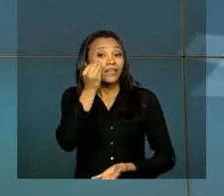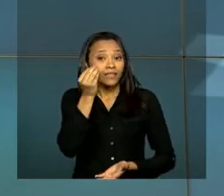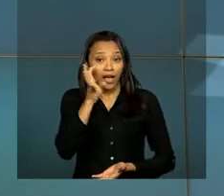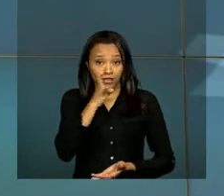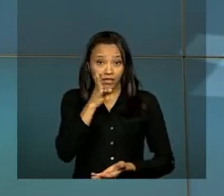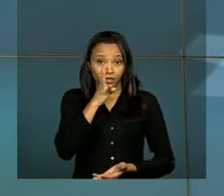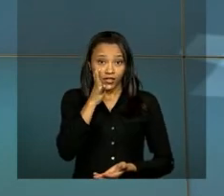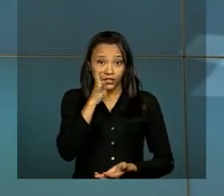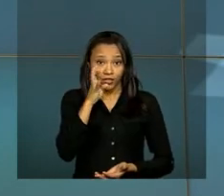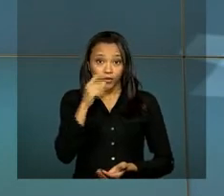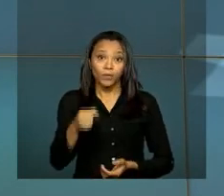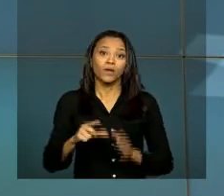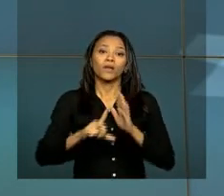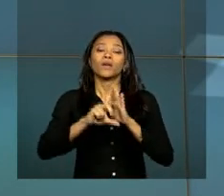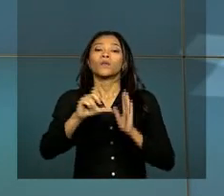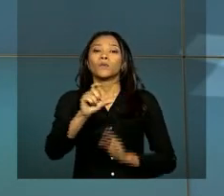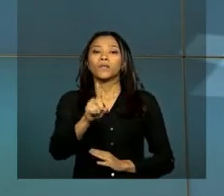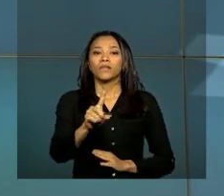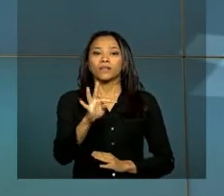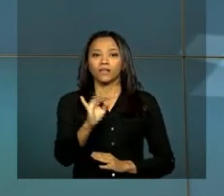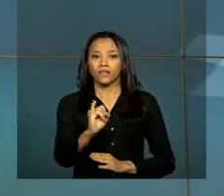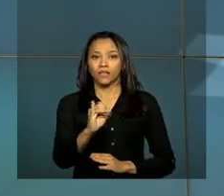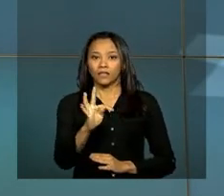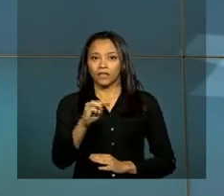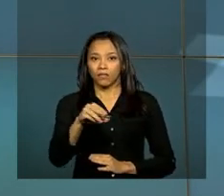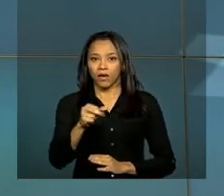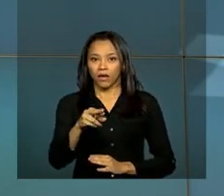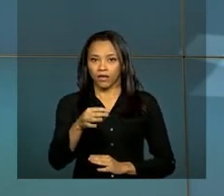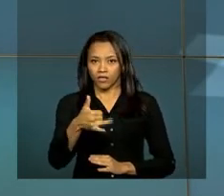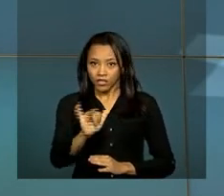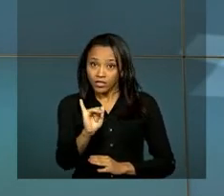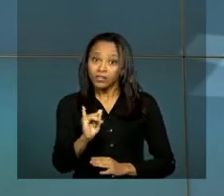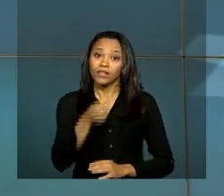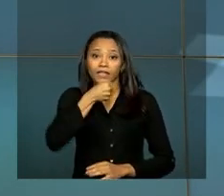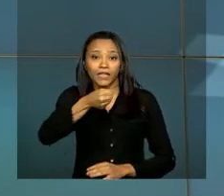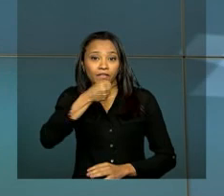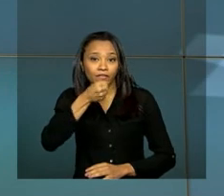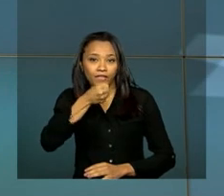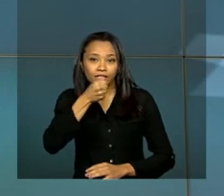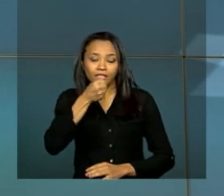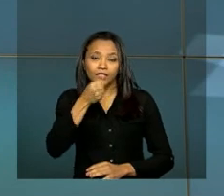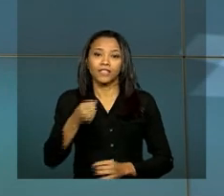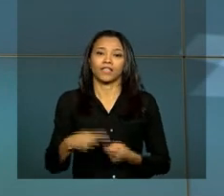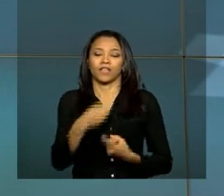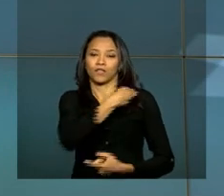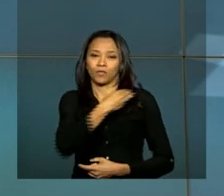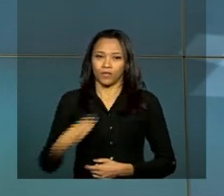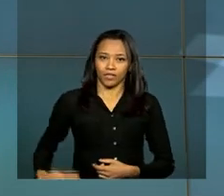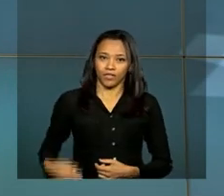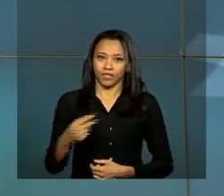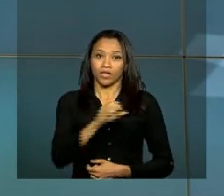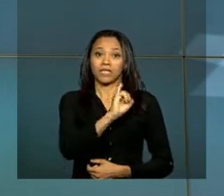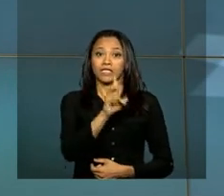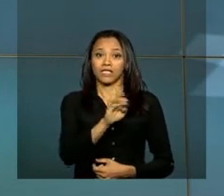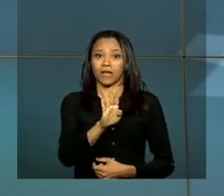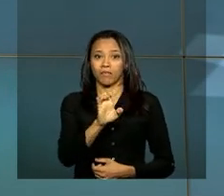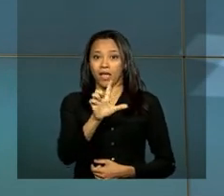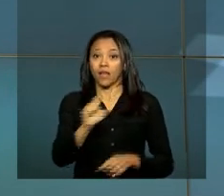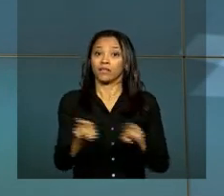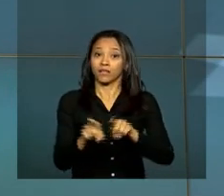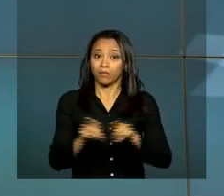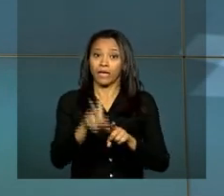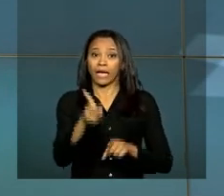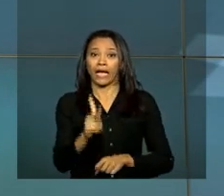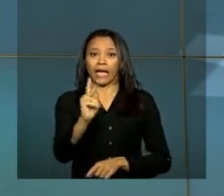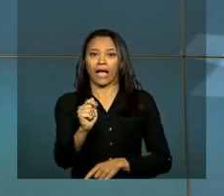vivo do Palácio do Itamaraty a entrevista coletiva concedida pelas ministras do Meio Ambiente Isabela Teixeira e da Agricultura Cátia